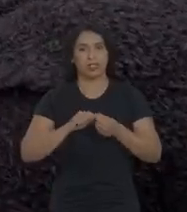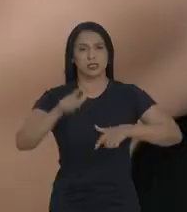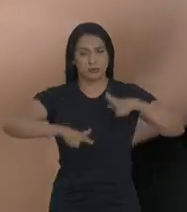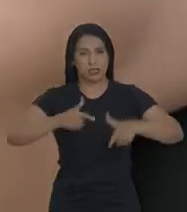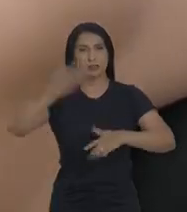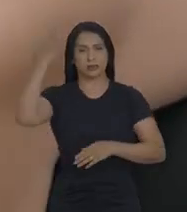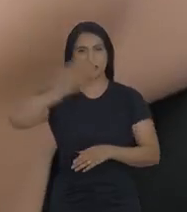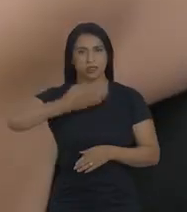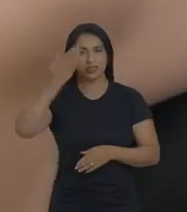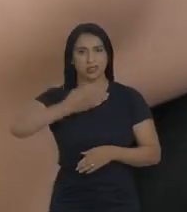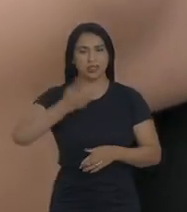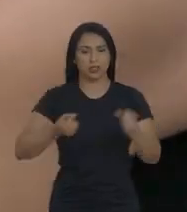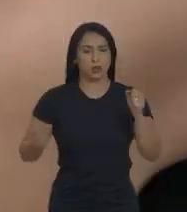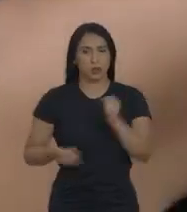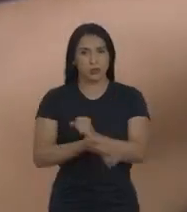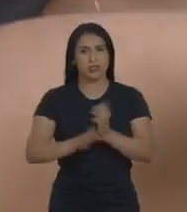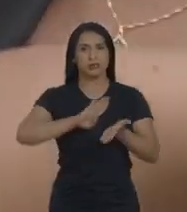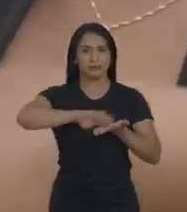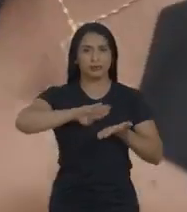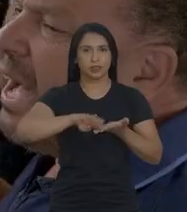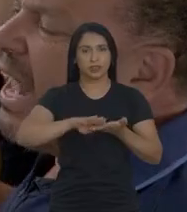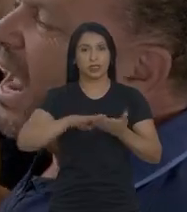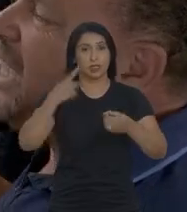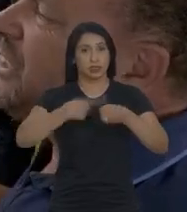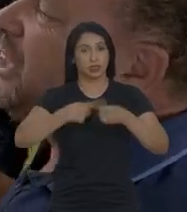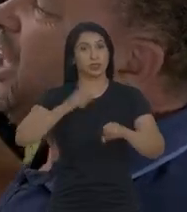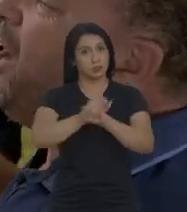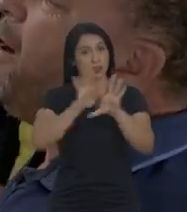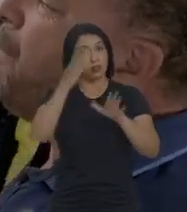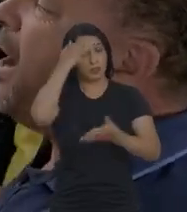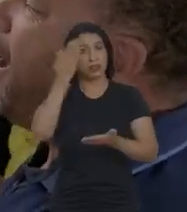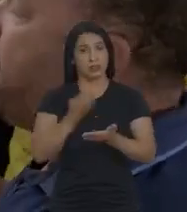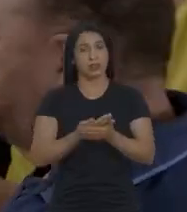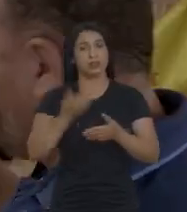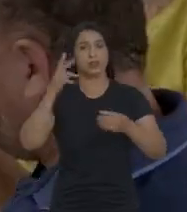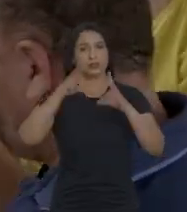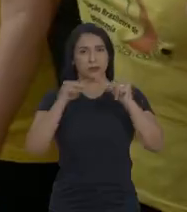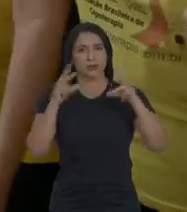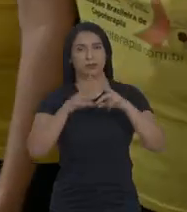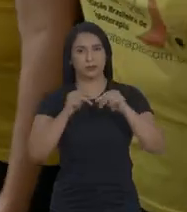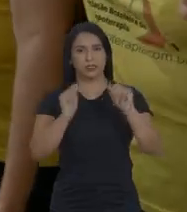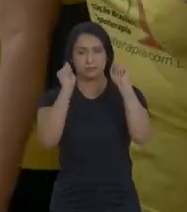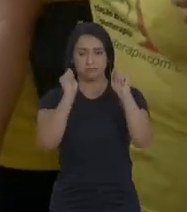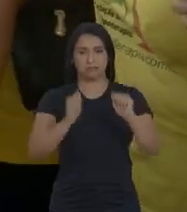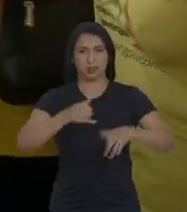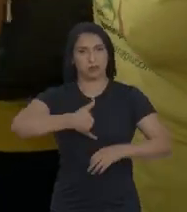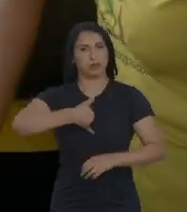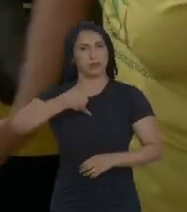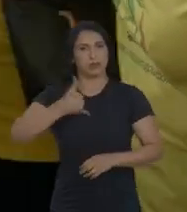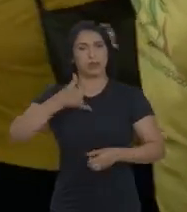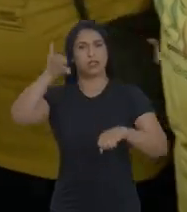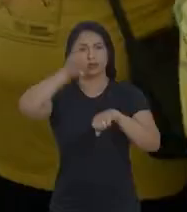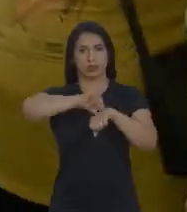combatemos a corrupção, fizemos uma cidade mais transparente. E eu acredito numa Brasília que seja cidadã, uma Brasília que possa se